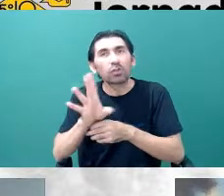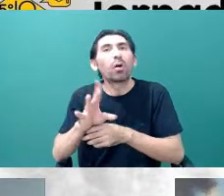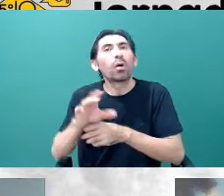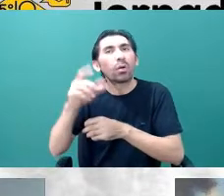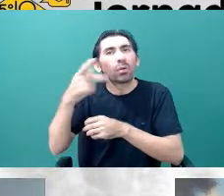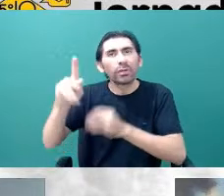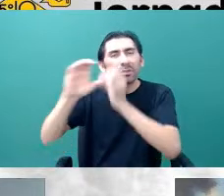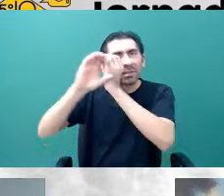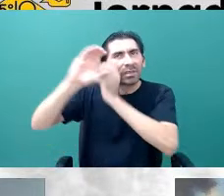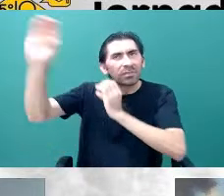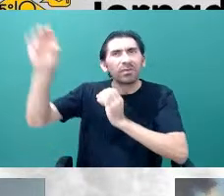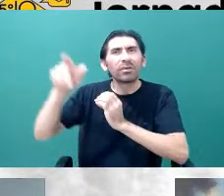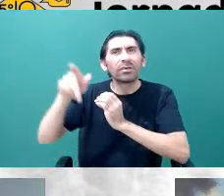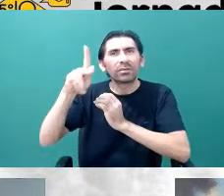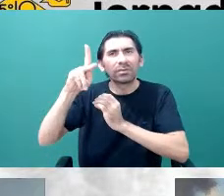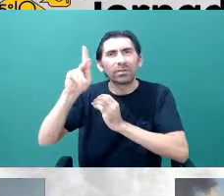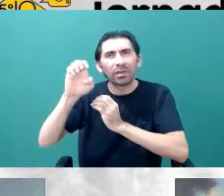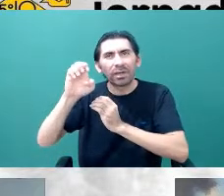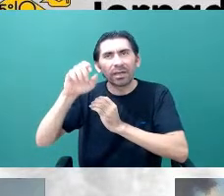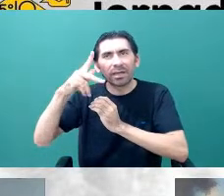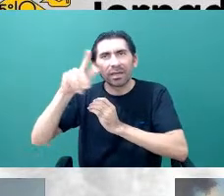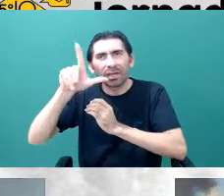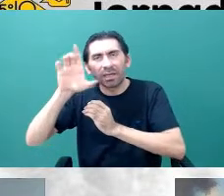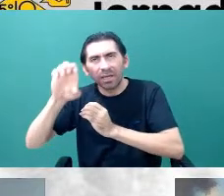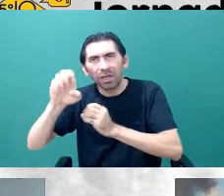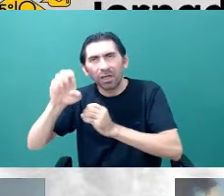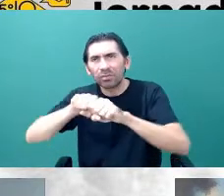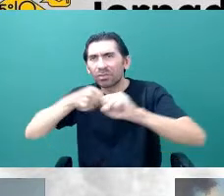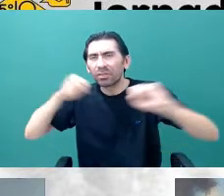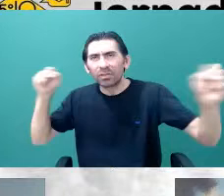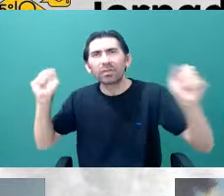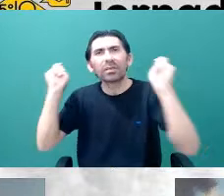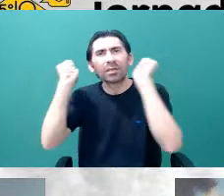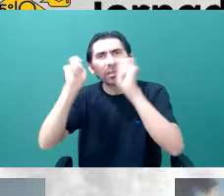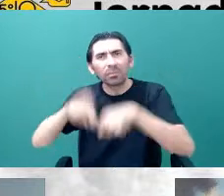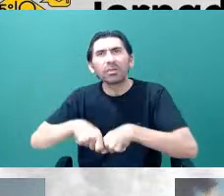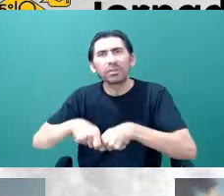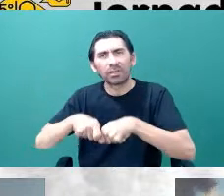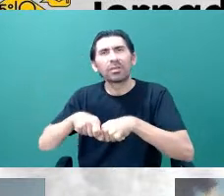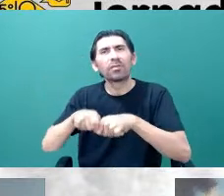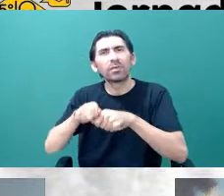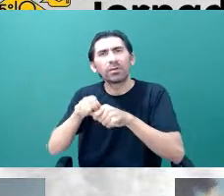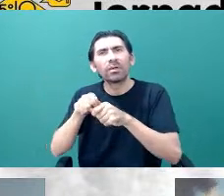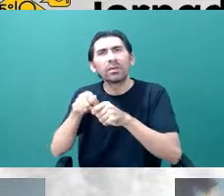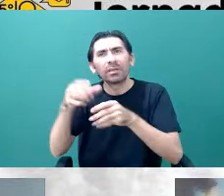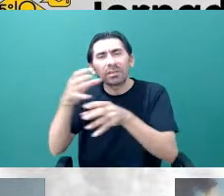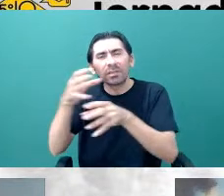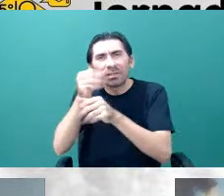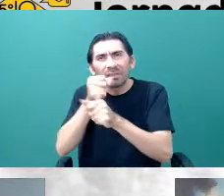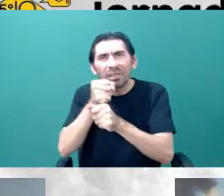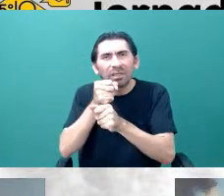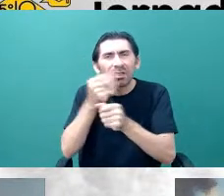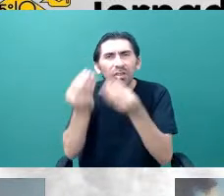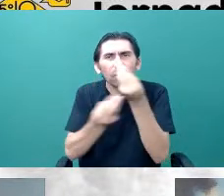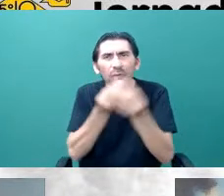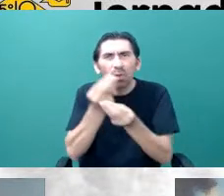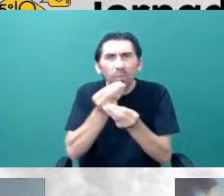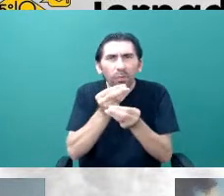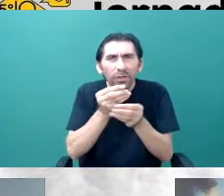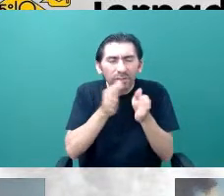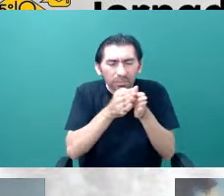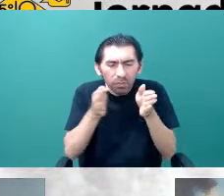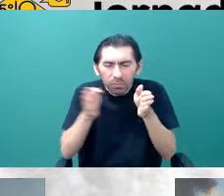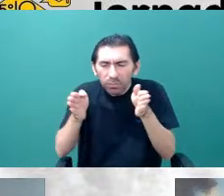magnitude e com um espectrógrafo com essa resolução de centímetros por segundo que você é capaz de